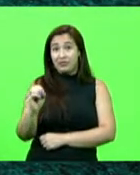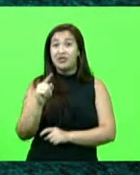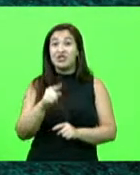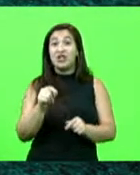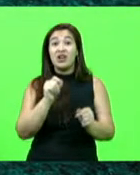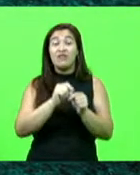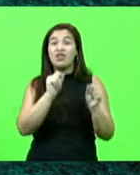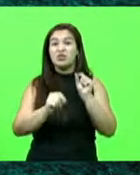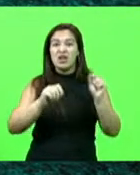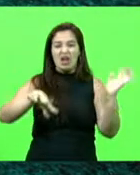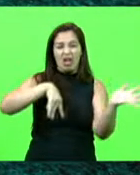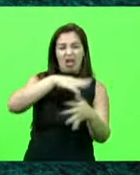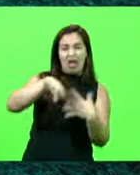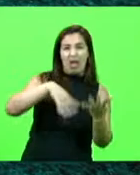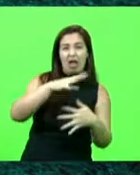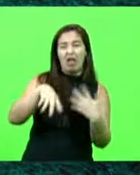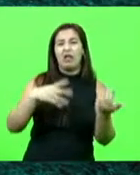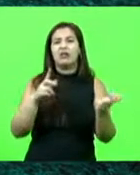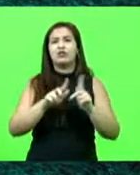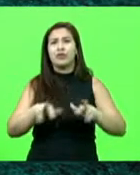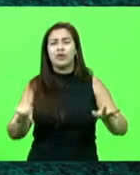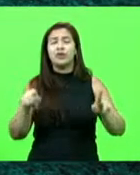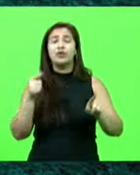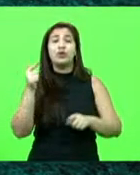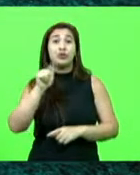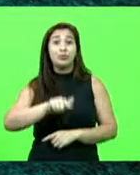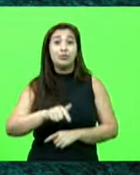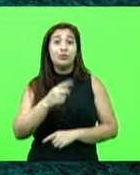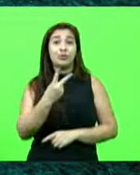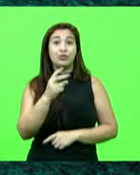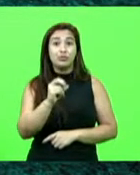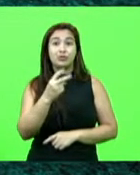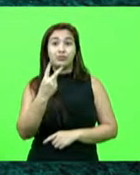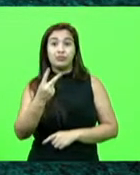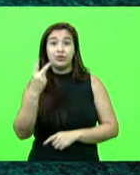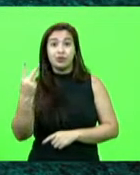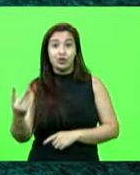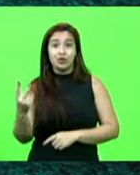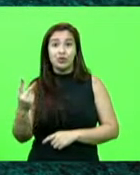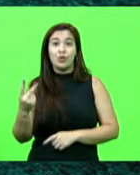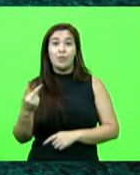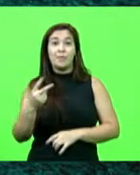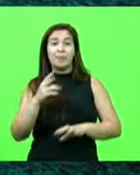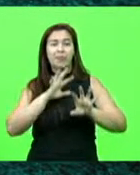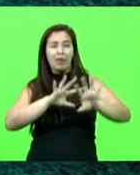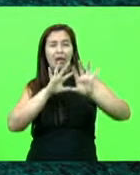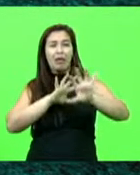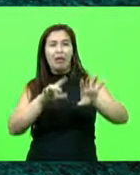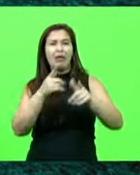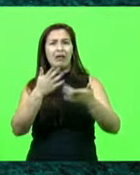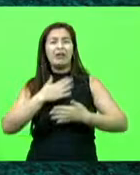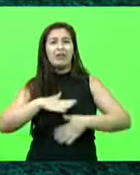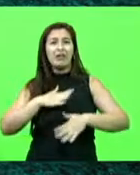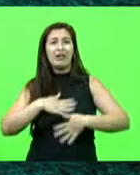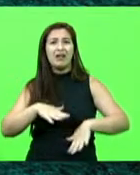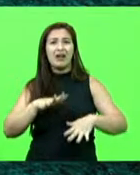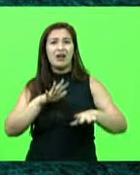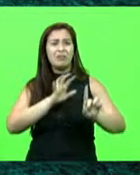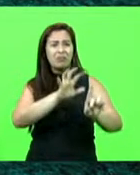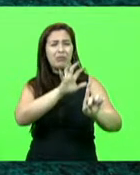2021, lesão corporal. 2022, perturbação do sossego. Então, o deputado Renato,